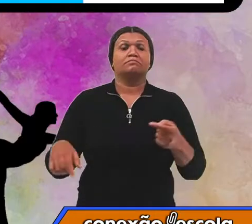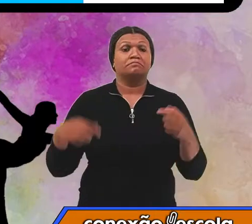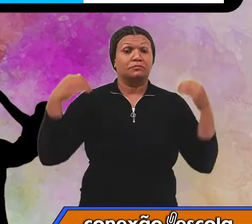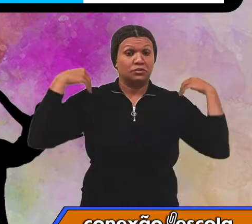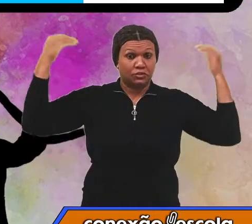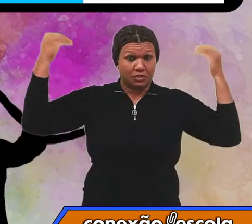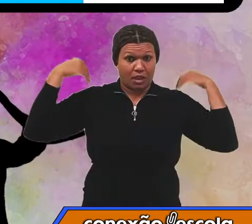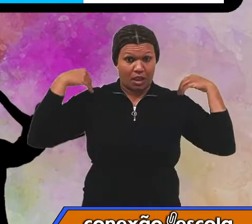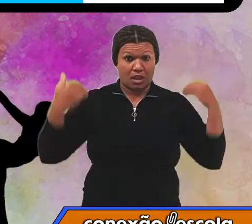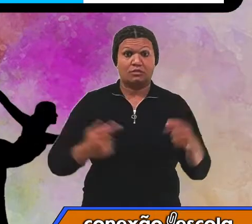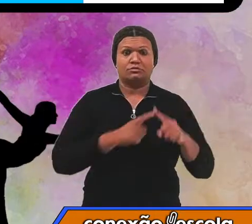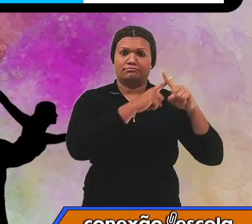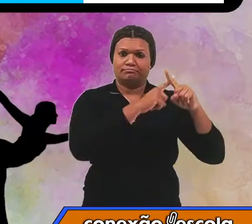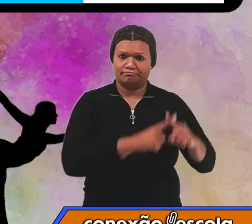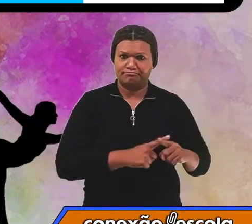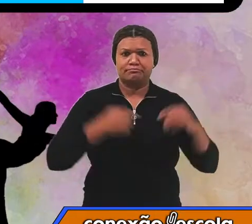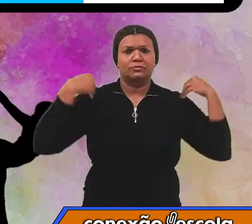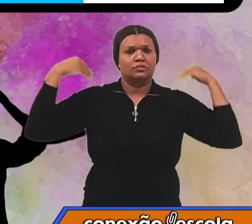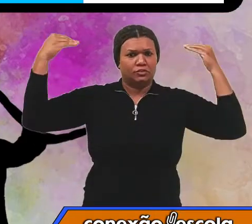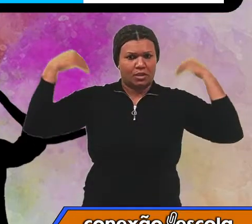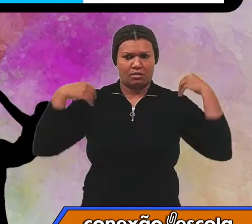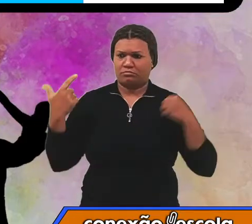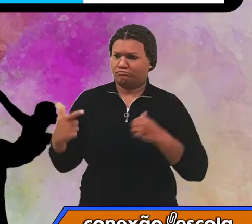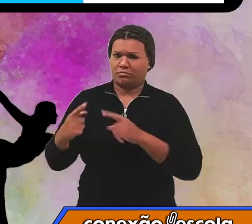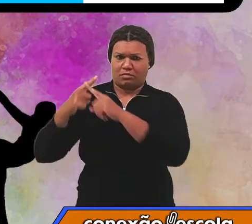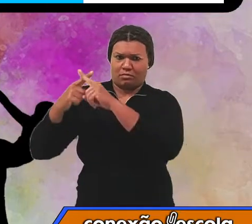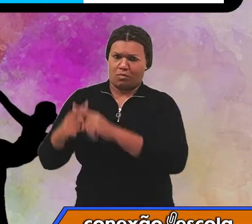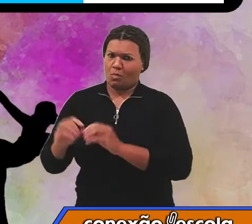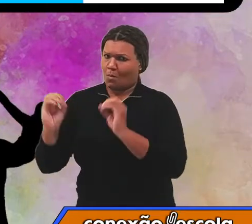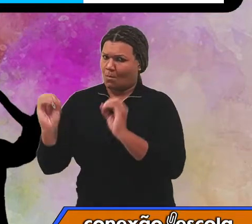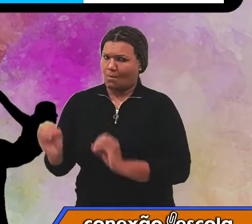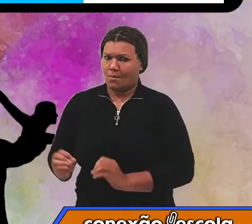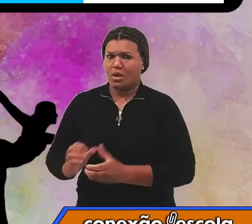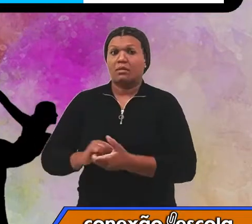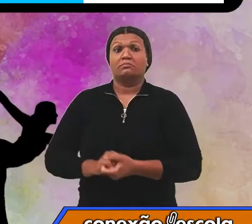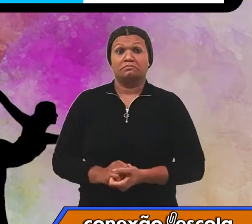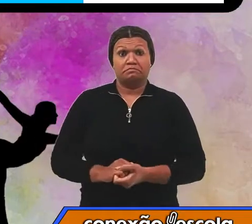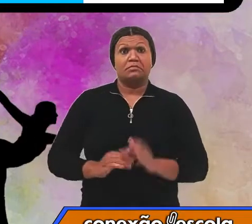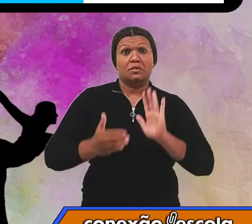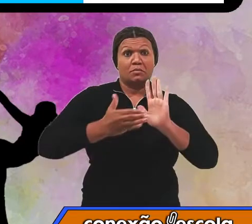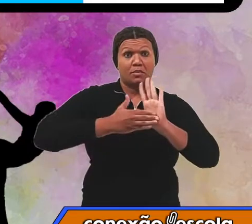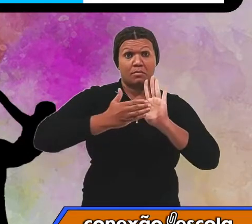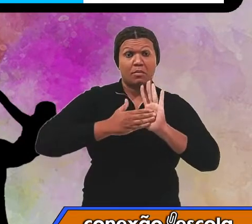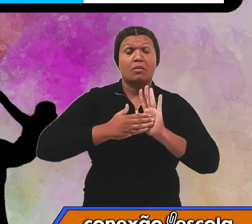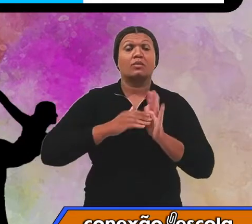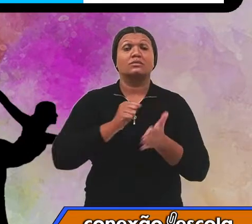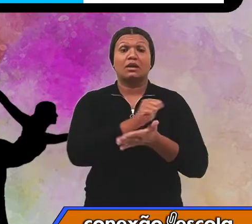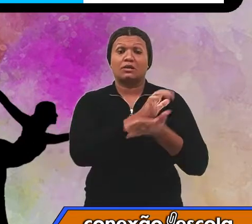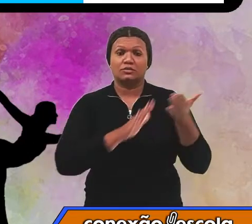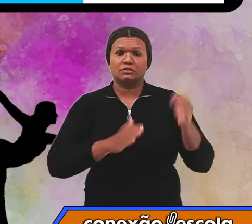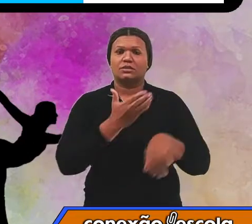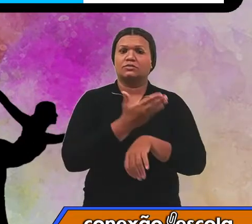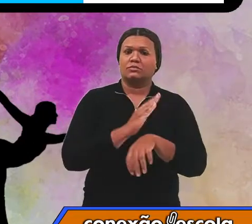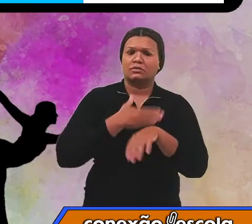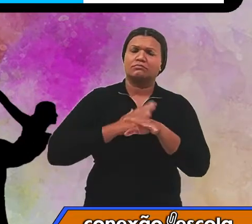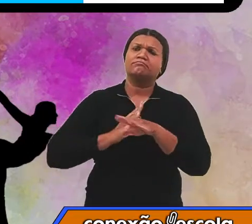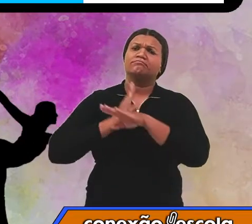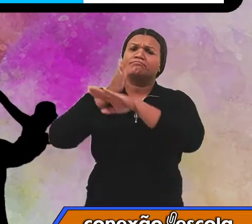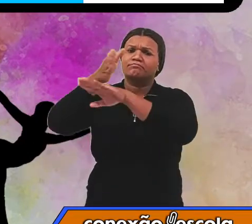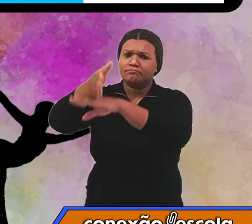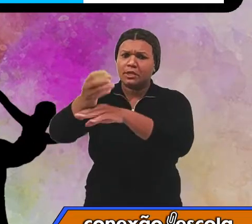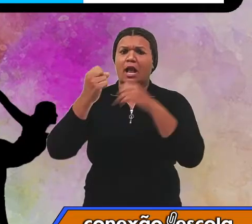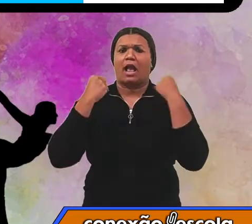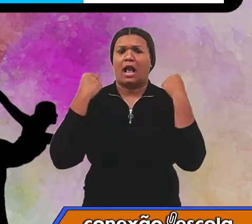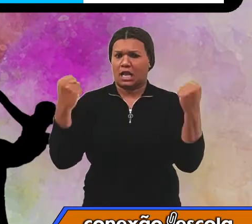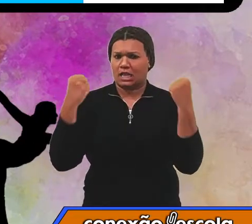e ginásticas não competitivas. E como proposta de atividade prática, eu fui até uma academia de ginástica